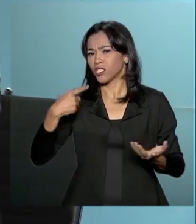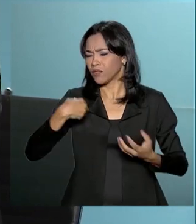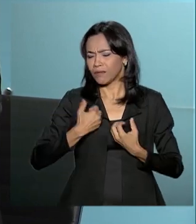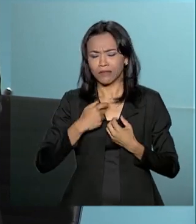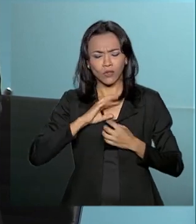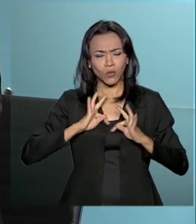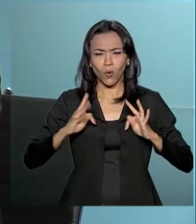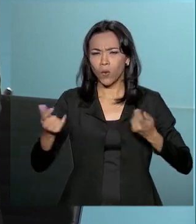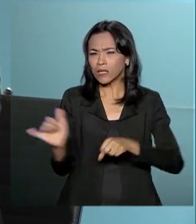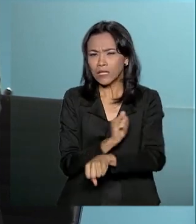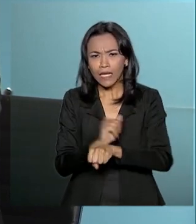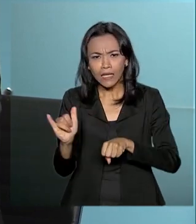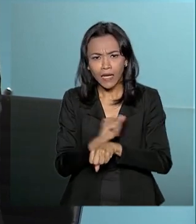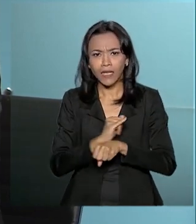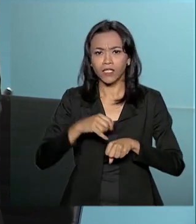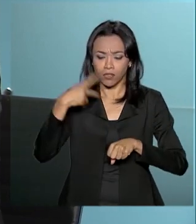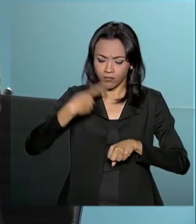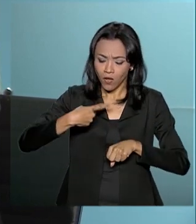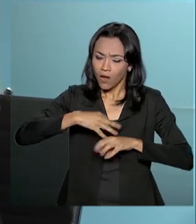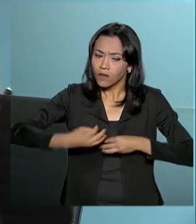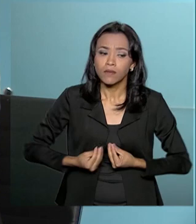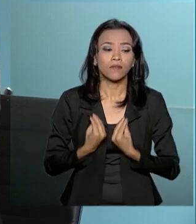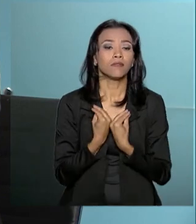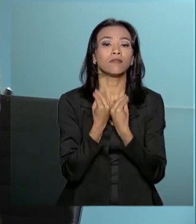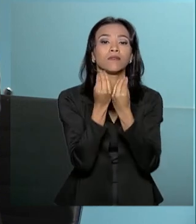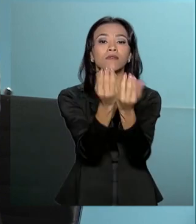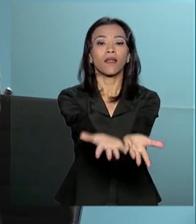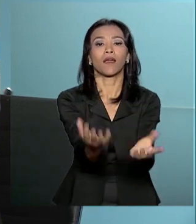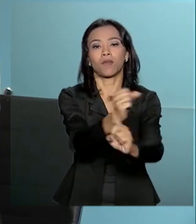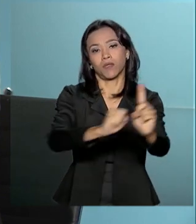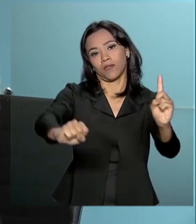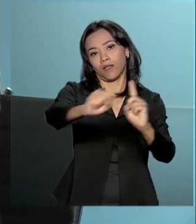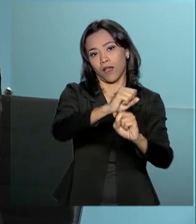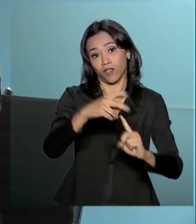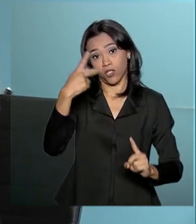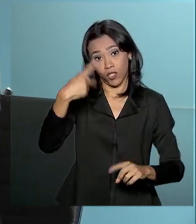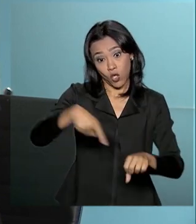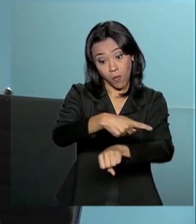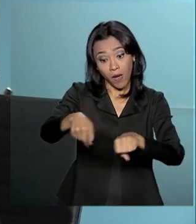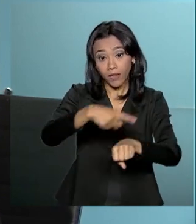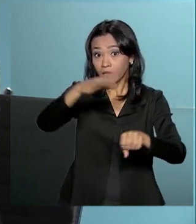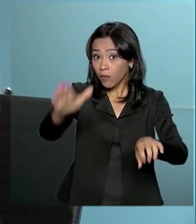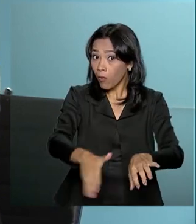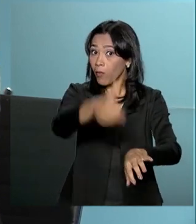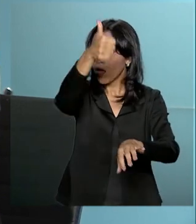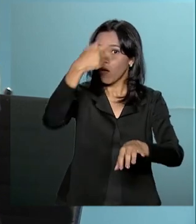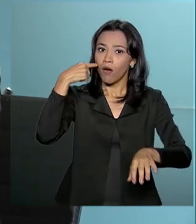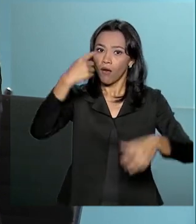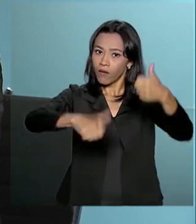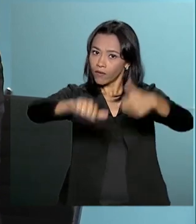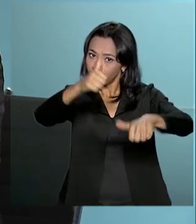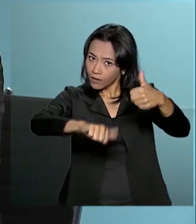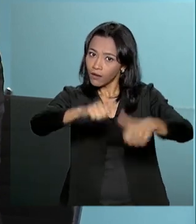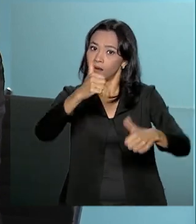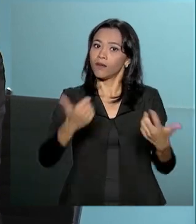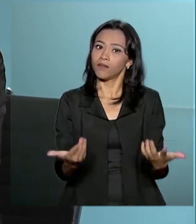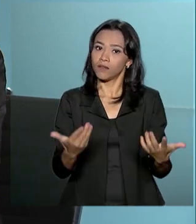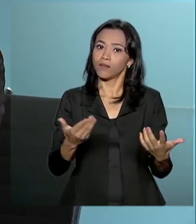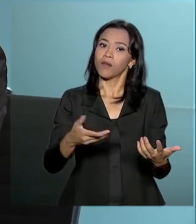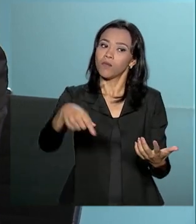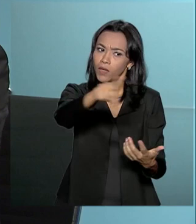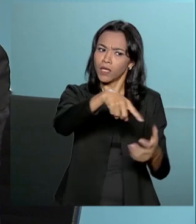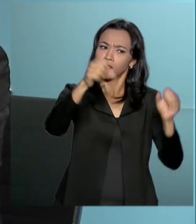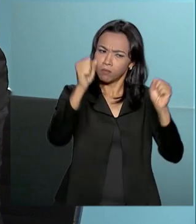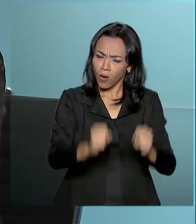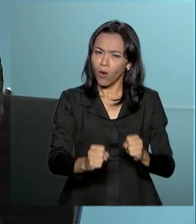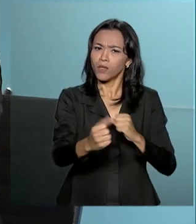E isso fez com que o país fosse o país melhor avaliado entre todos os países do mundo na crença dos cidadãos que eles